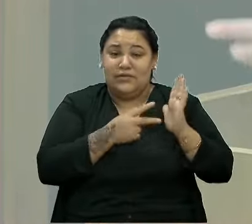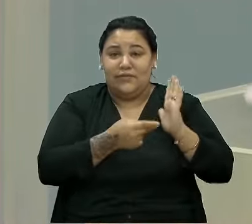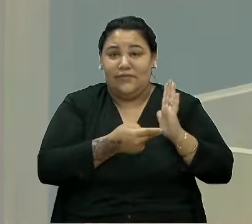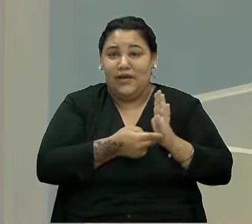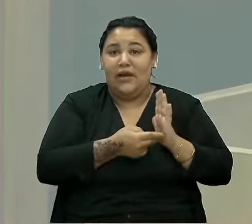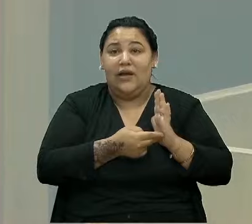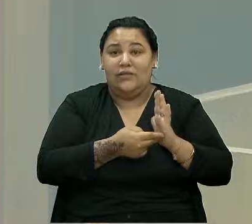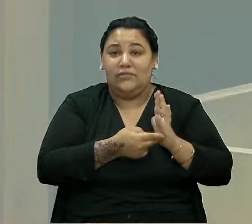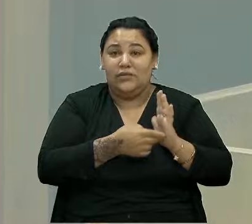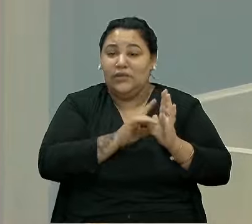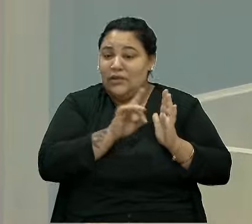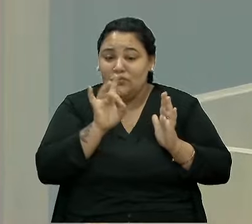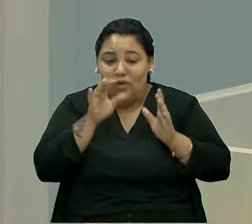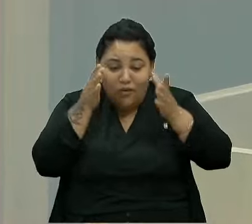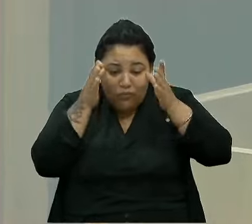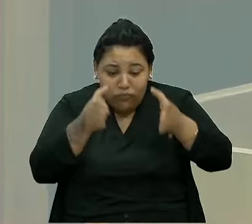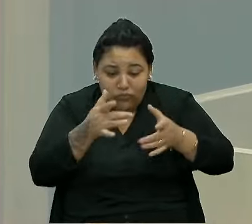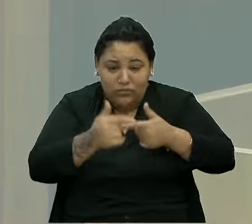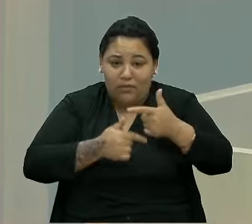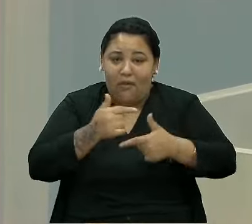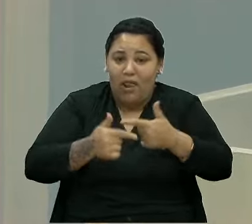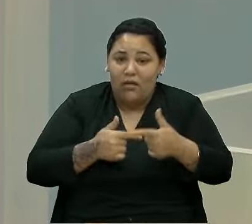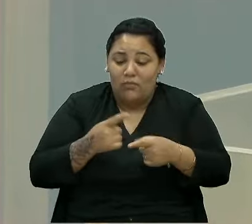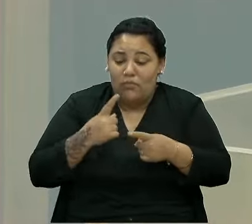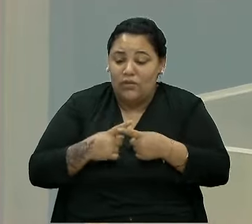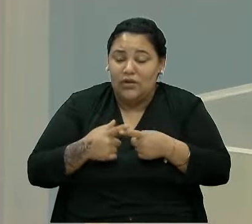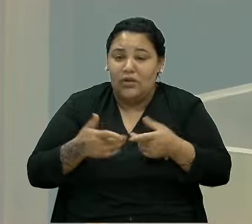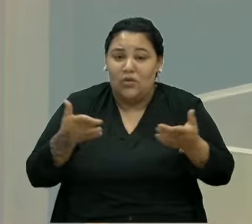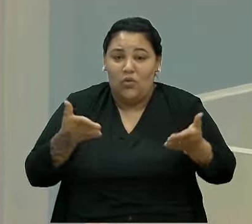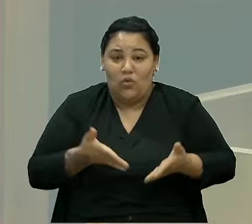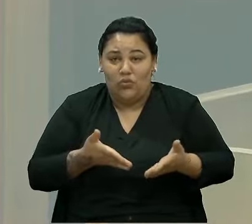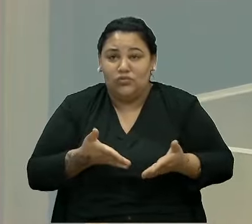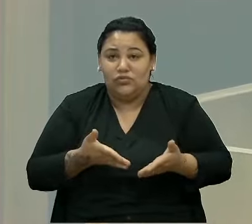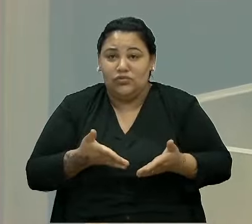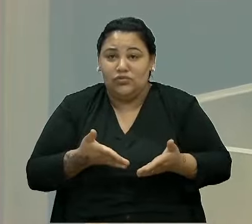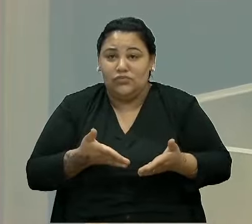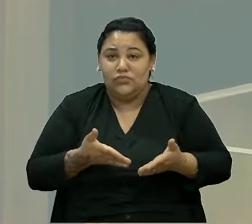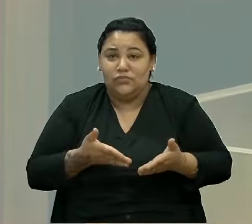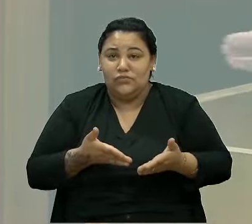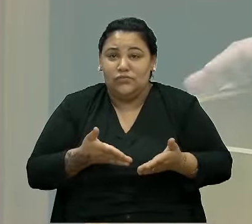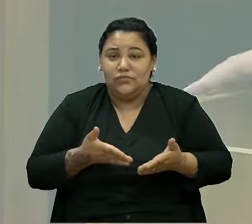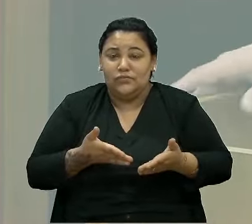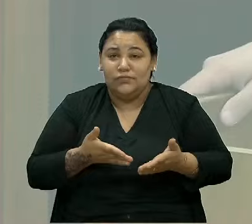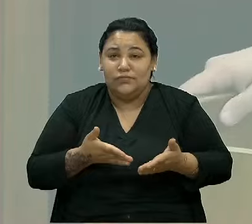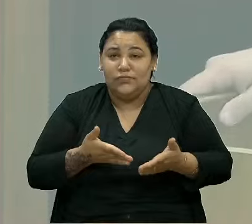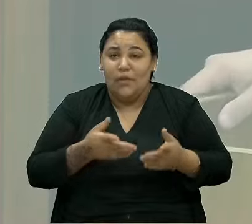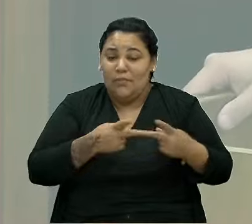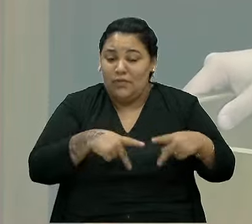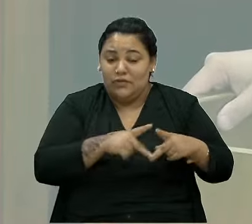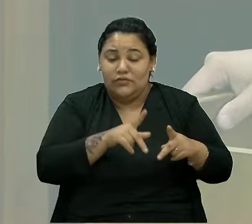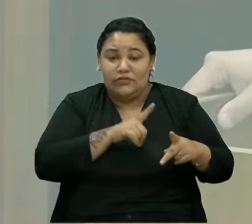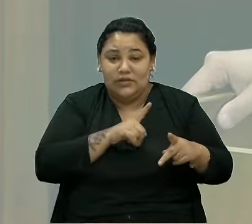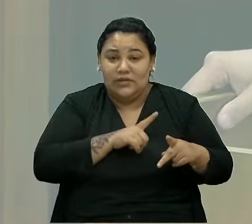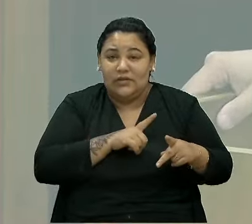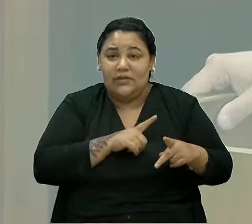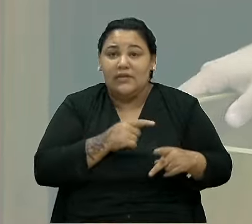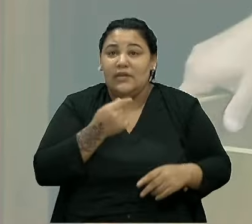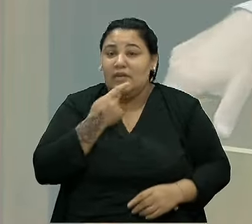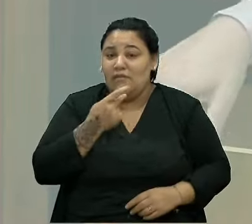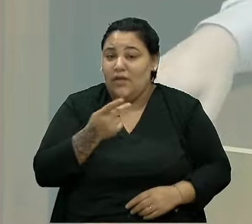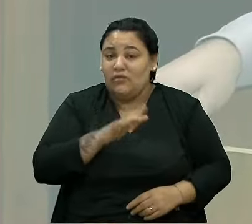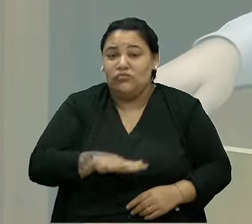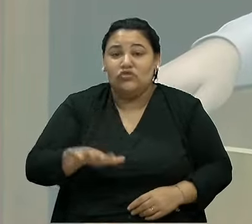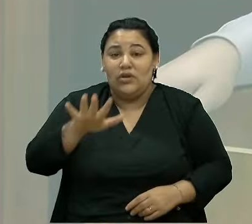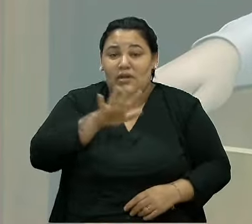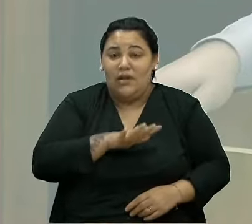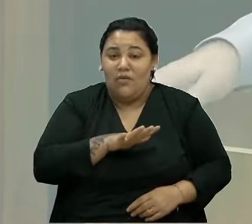do mundo do trabalho. porque hoje na geração que nós temos em muitos casos e quando eu pego a informalidade ou